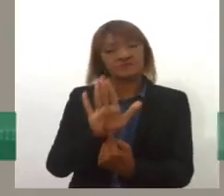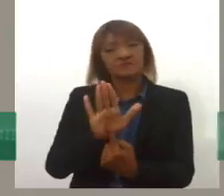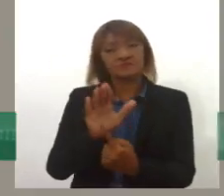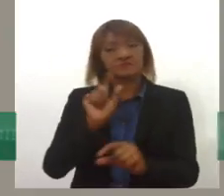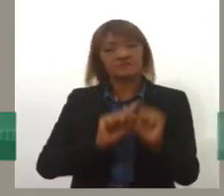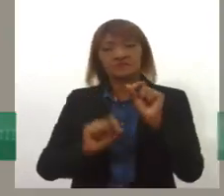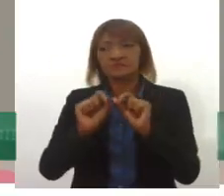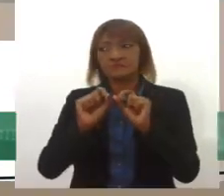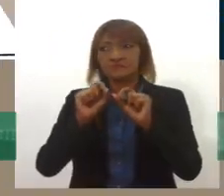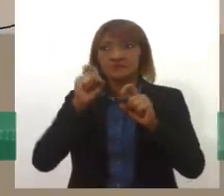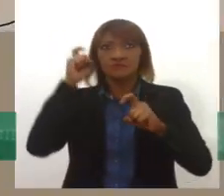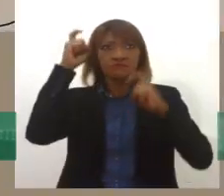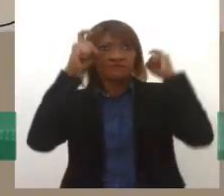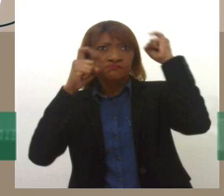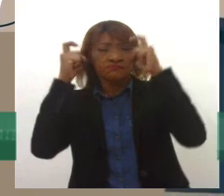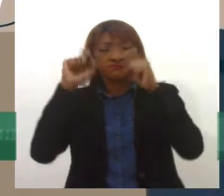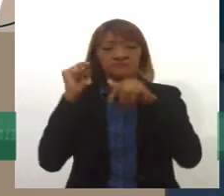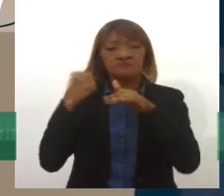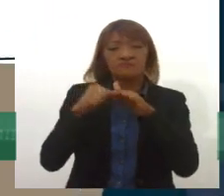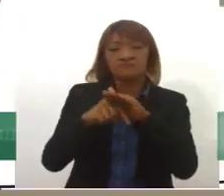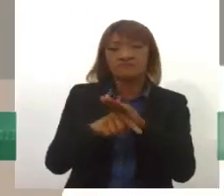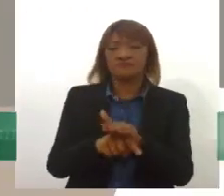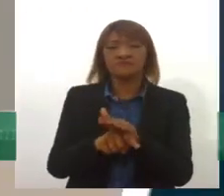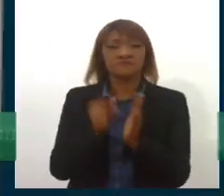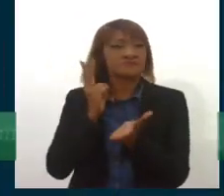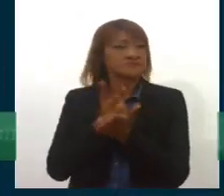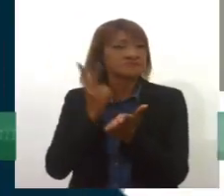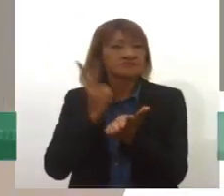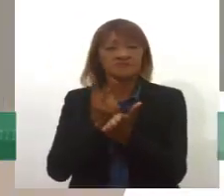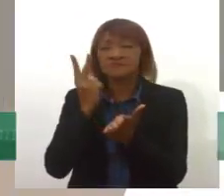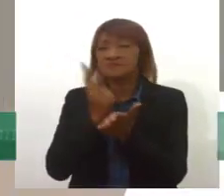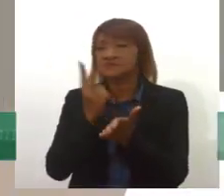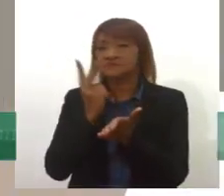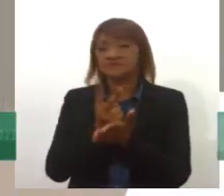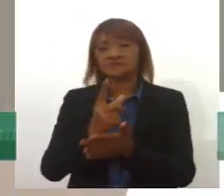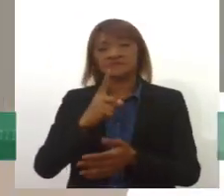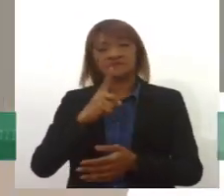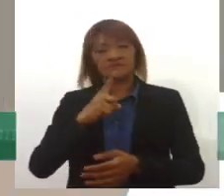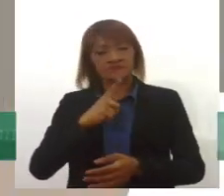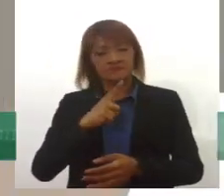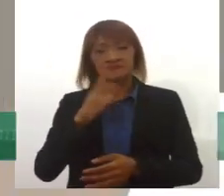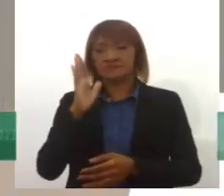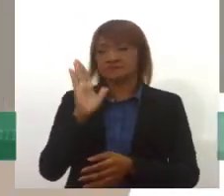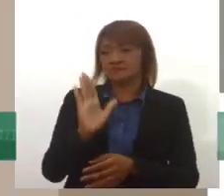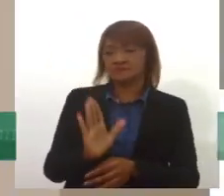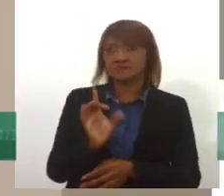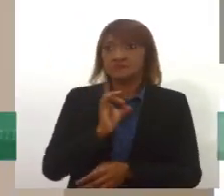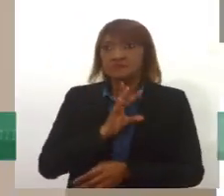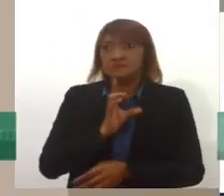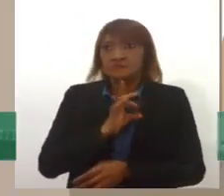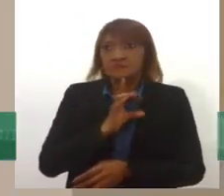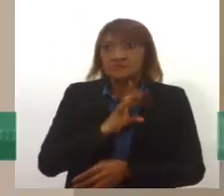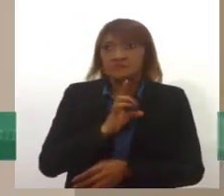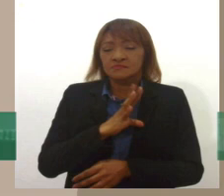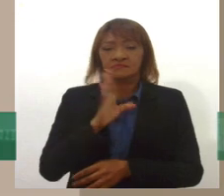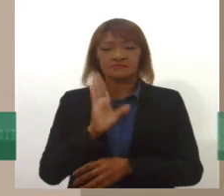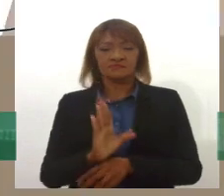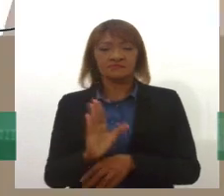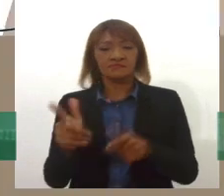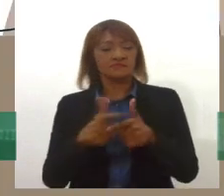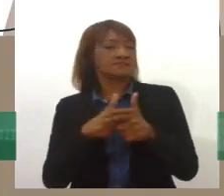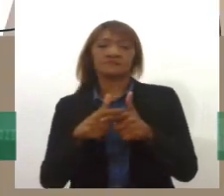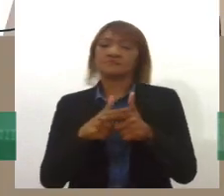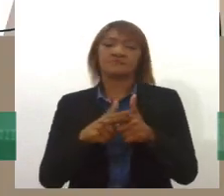uma preocupação intensa, excessiva, persistente, acompanhada de um medo recorrente de situações